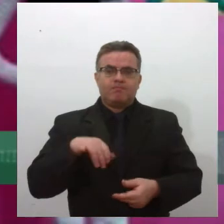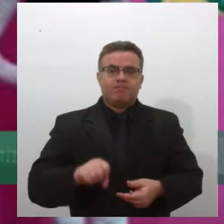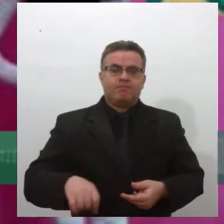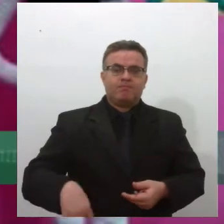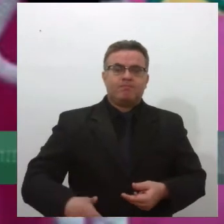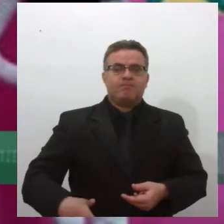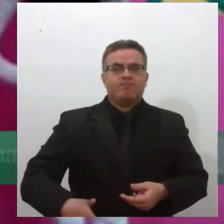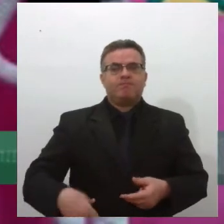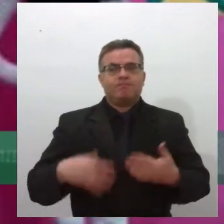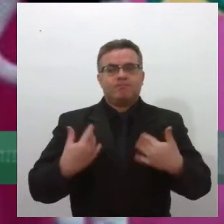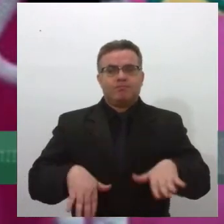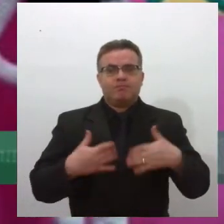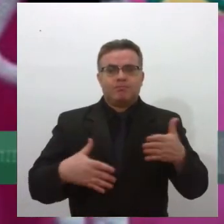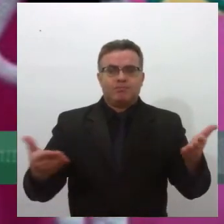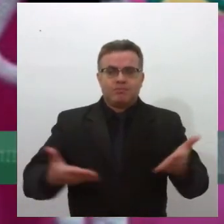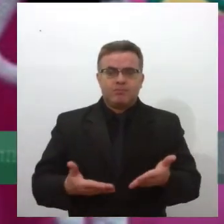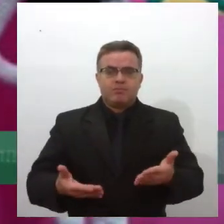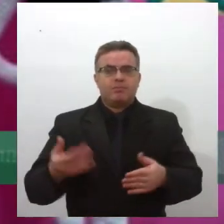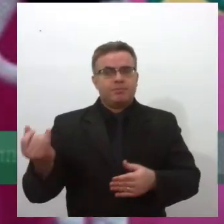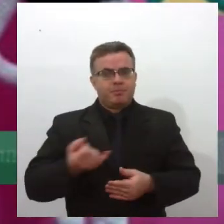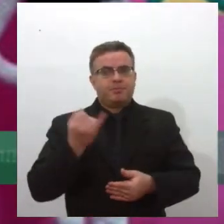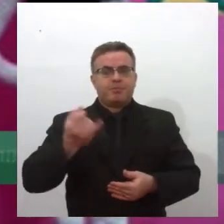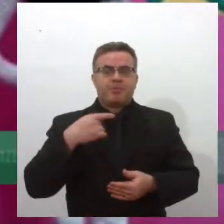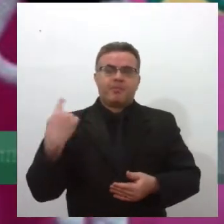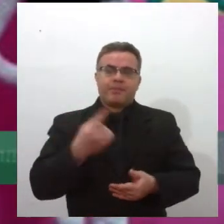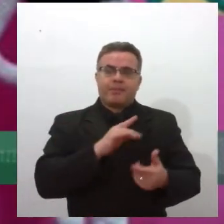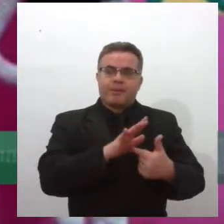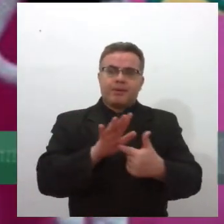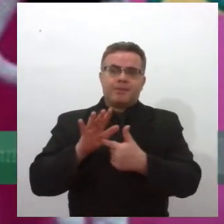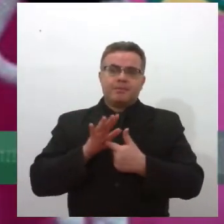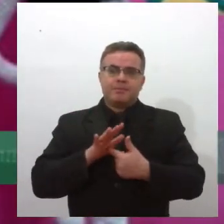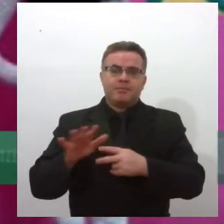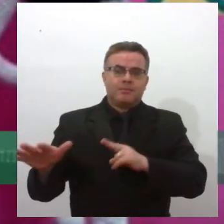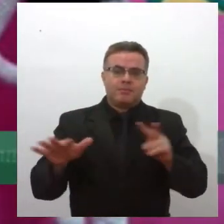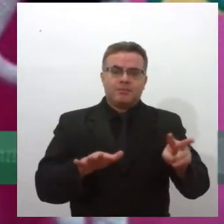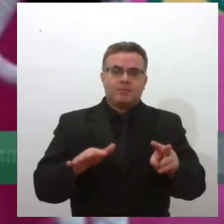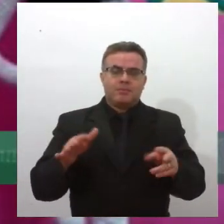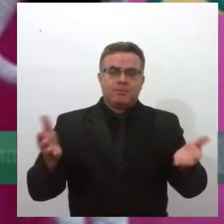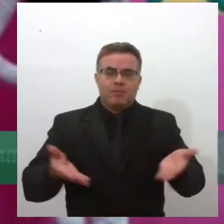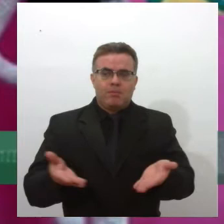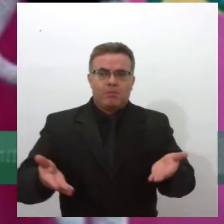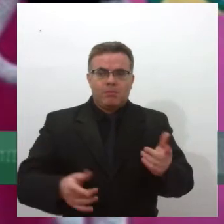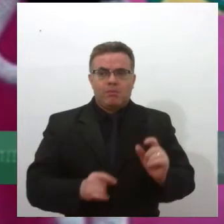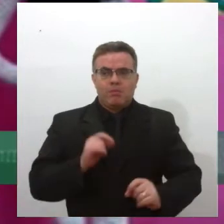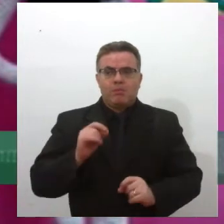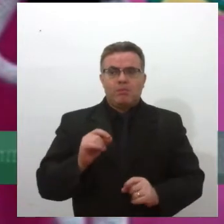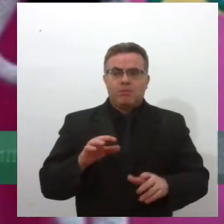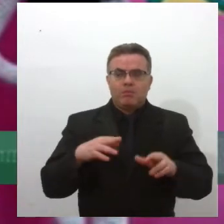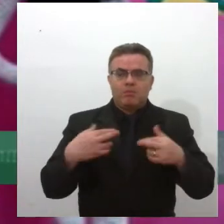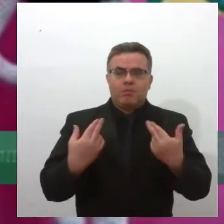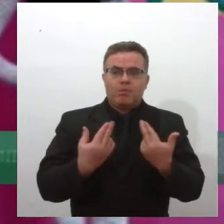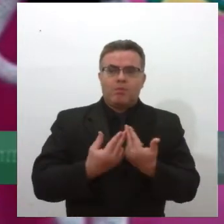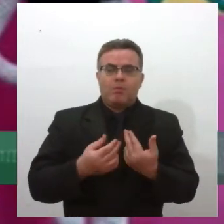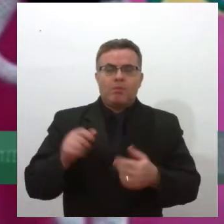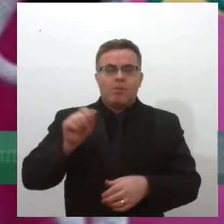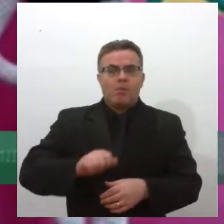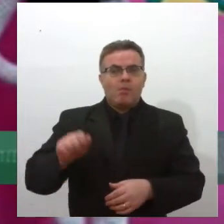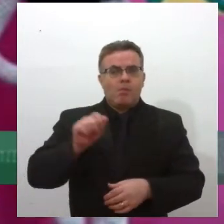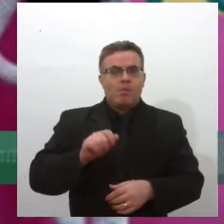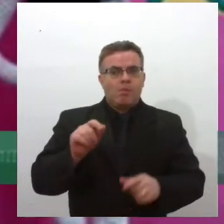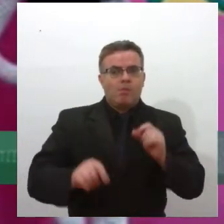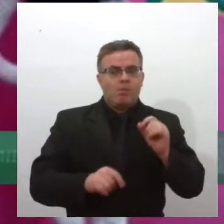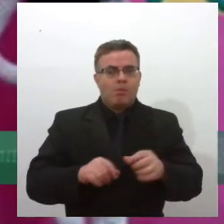E tal. E outro ponto que é muito importante de destacar, esta semana eu tive uma reunião com uma associação de